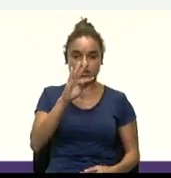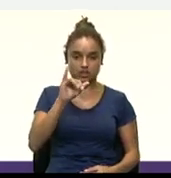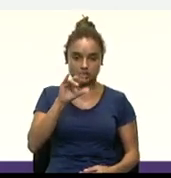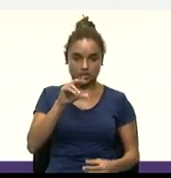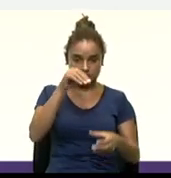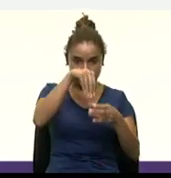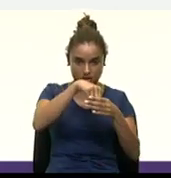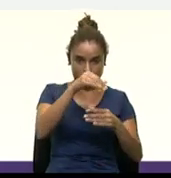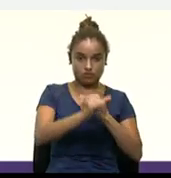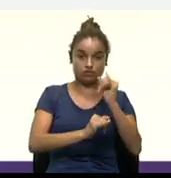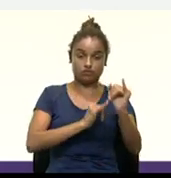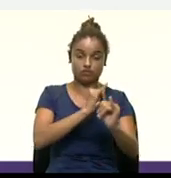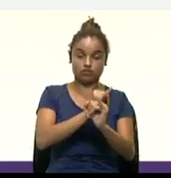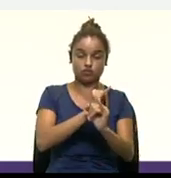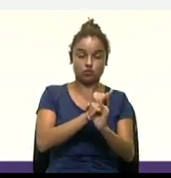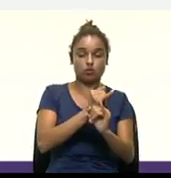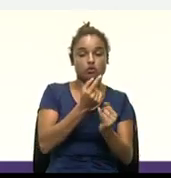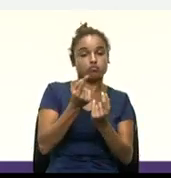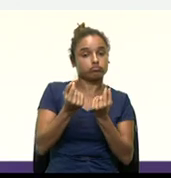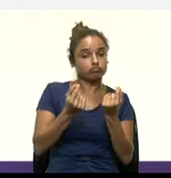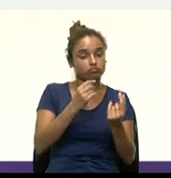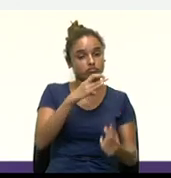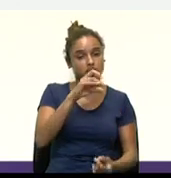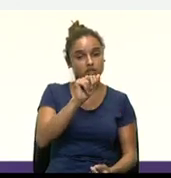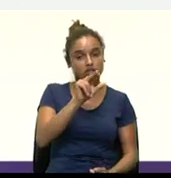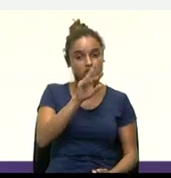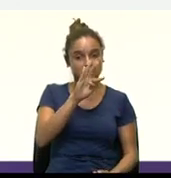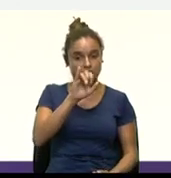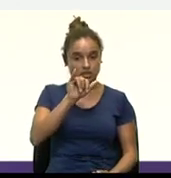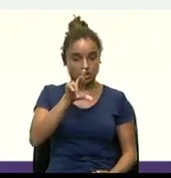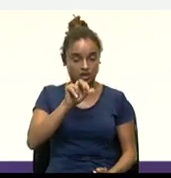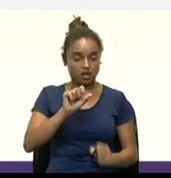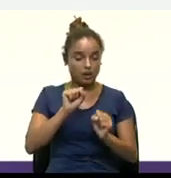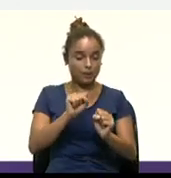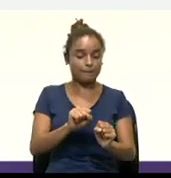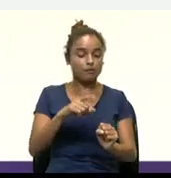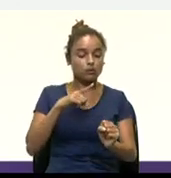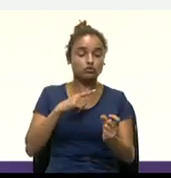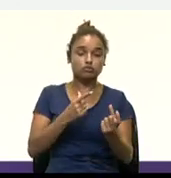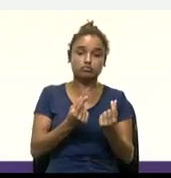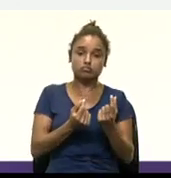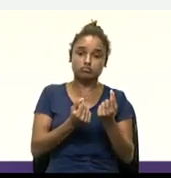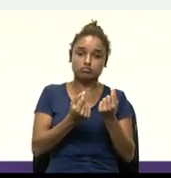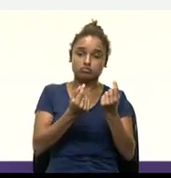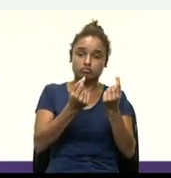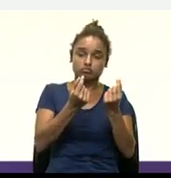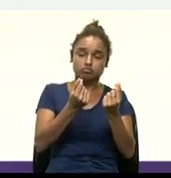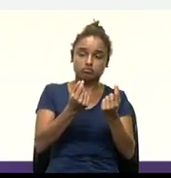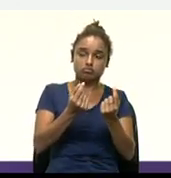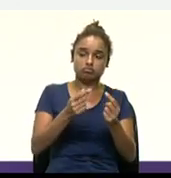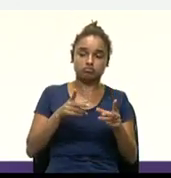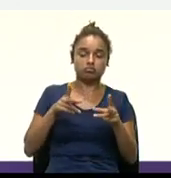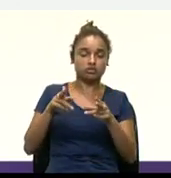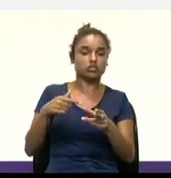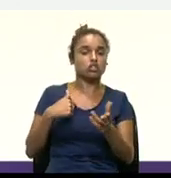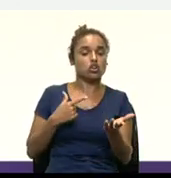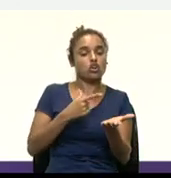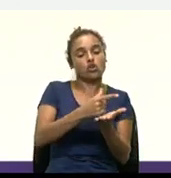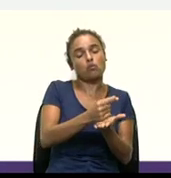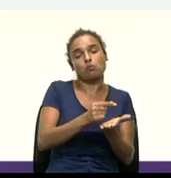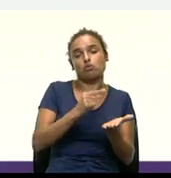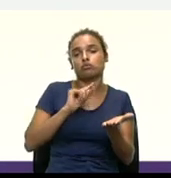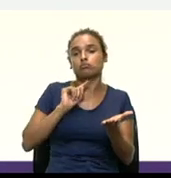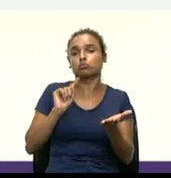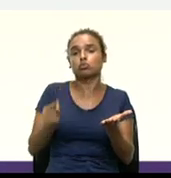A partir do momento que eu tenho a carteira, eu posso, com dinheiro, né, como se fosse comprar um dólar, por